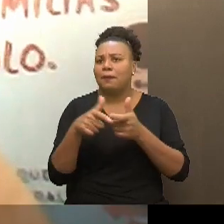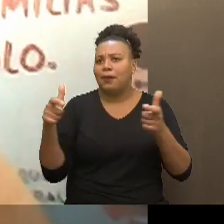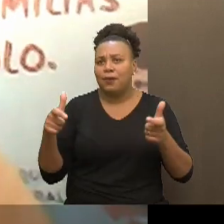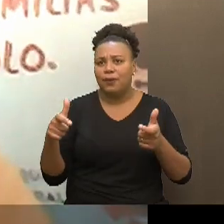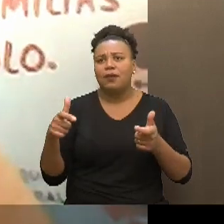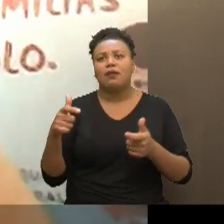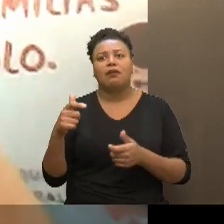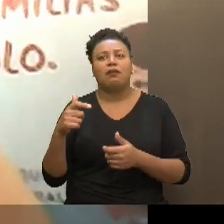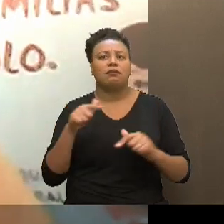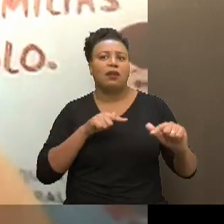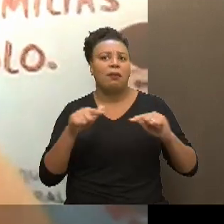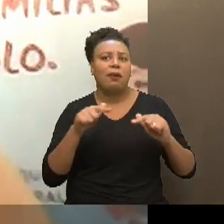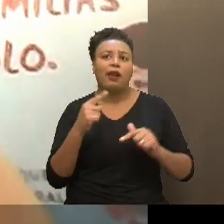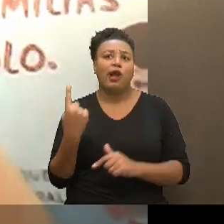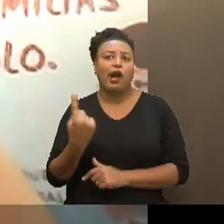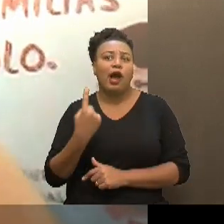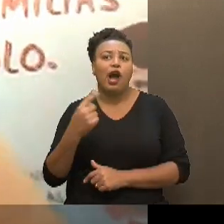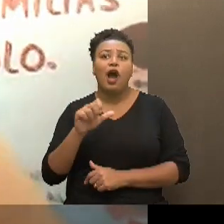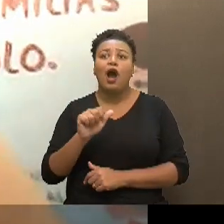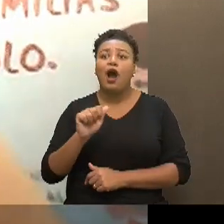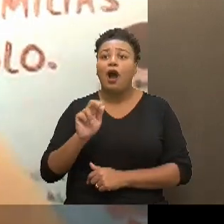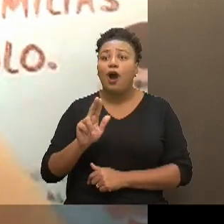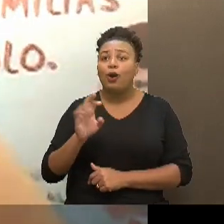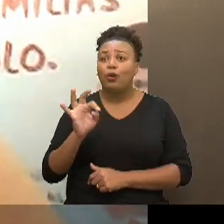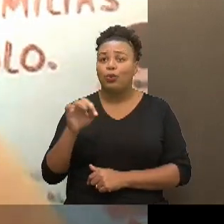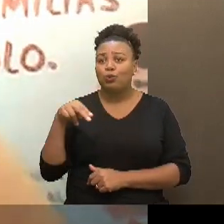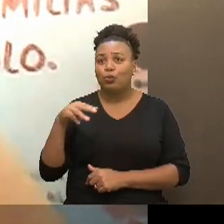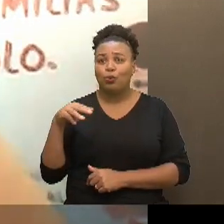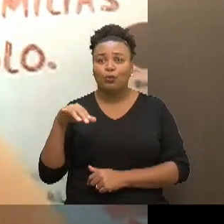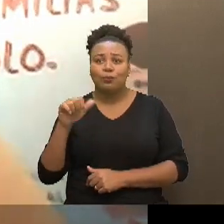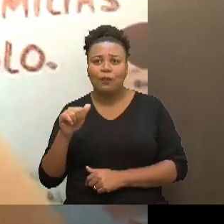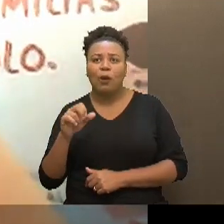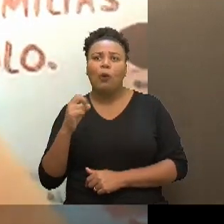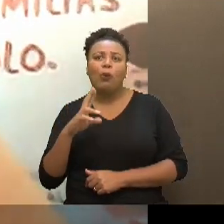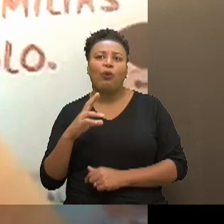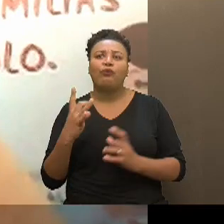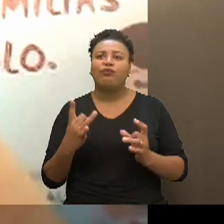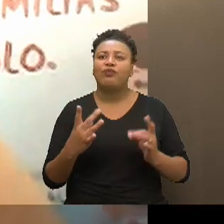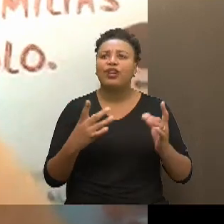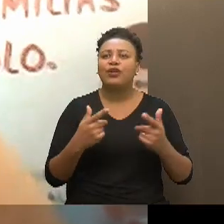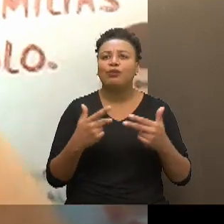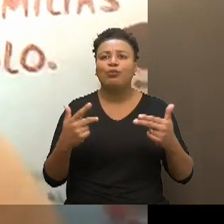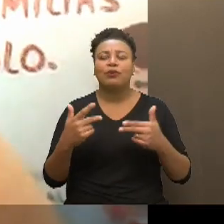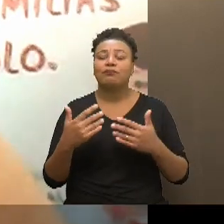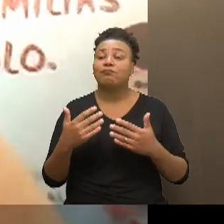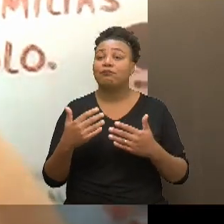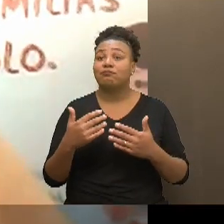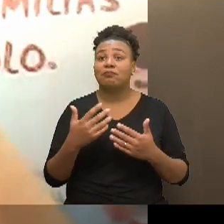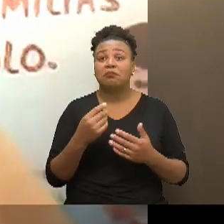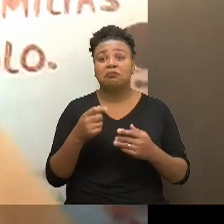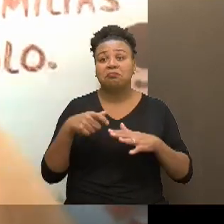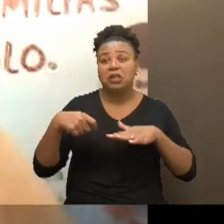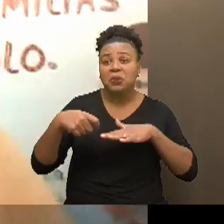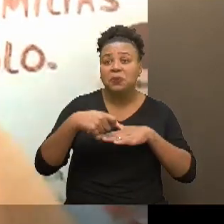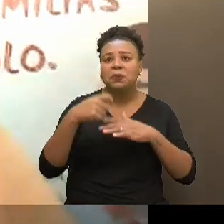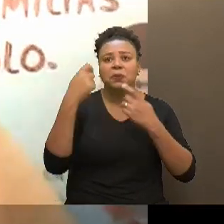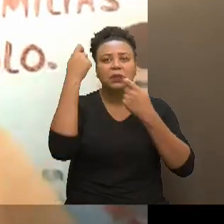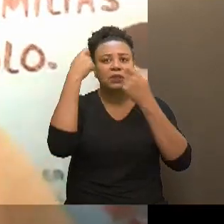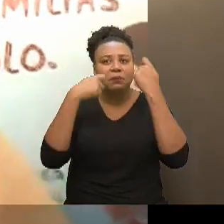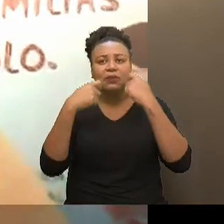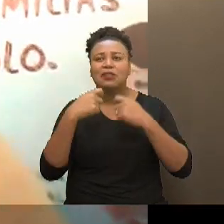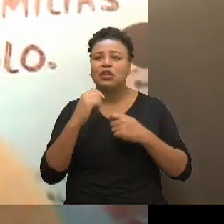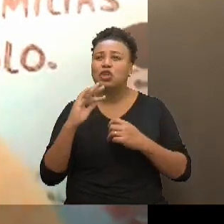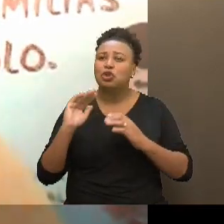autônomas, né, ou, né, ambulantes, enfim, foram várias, manicure, cabeleireira,